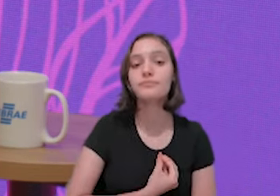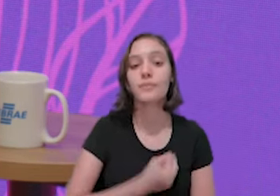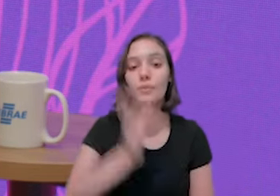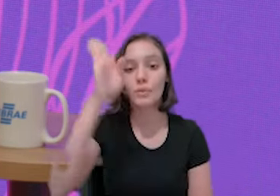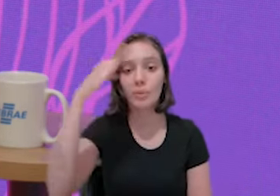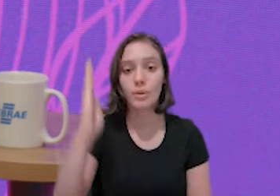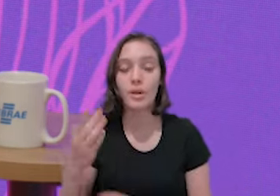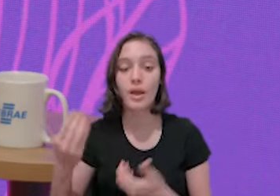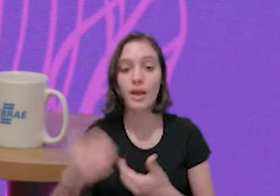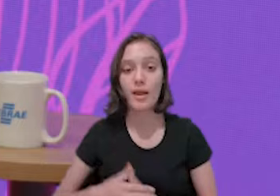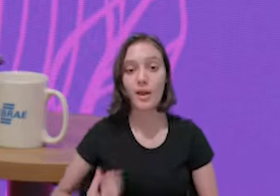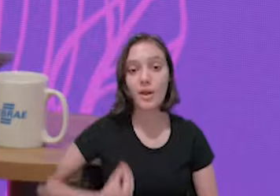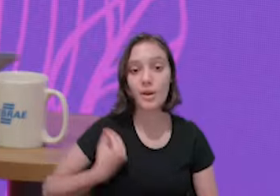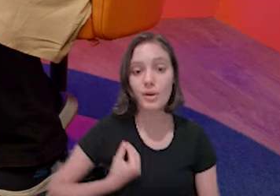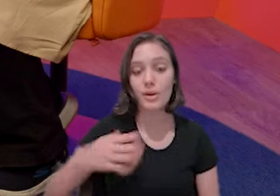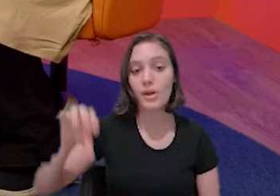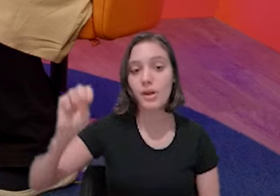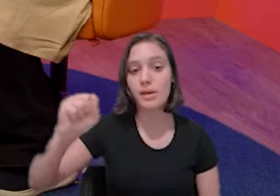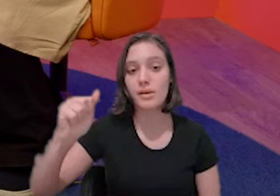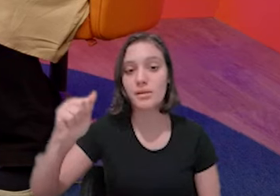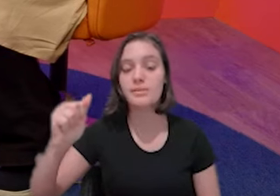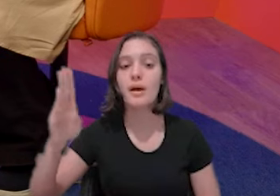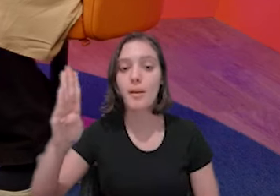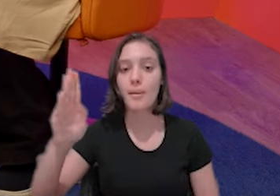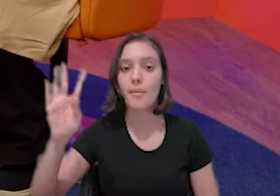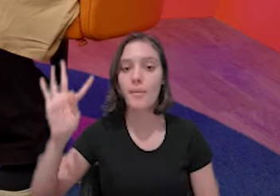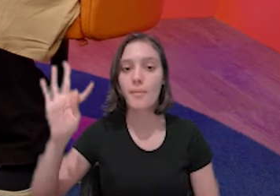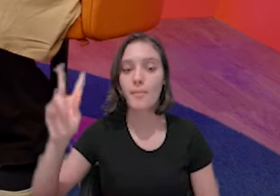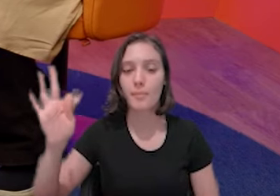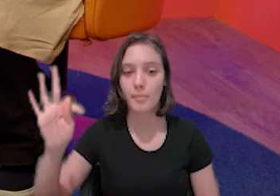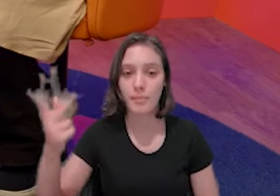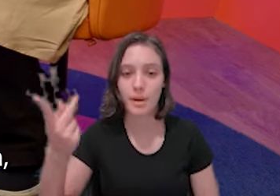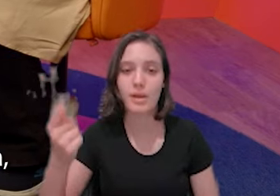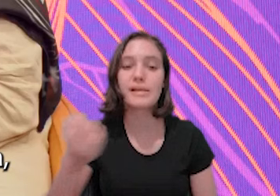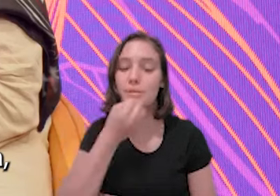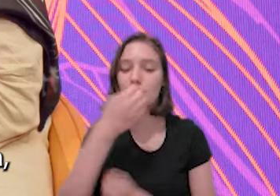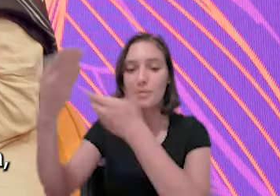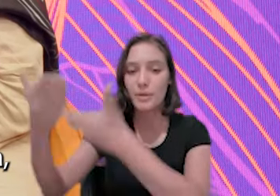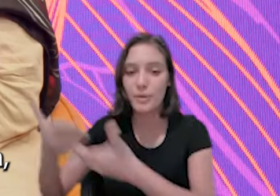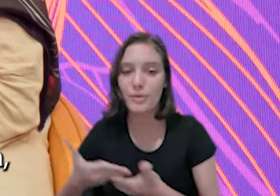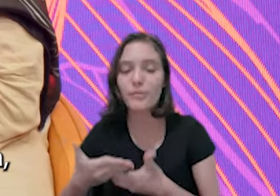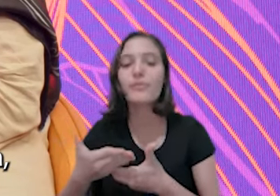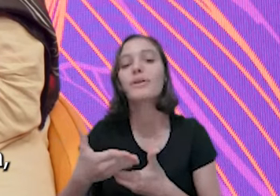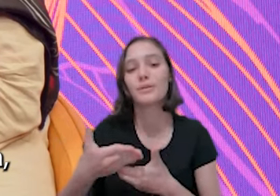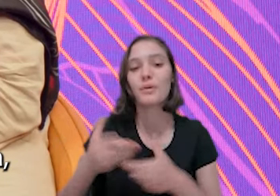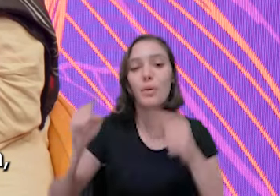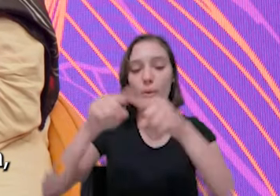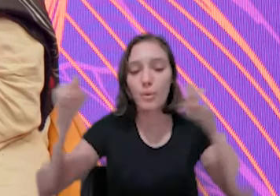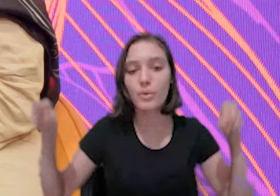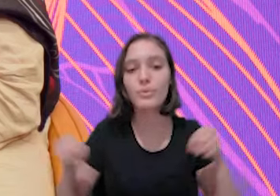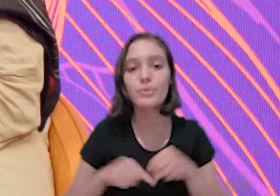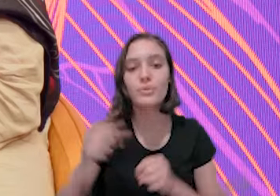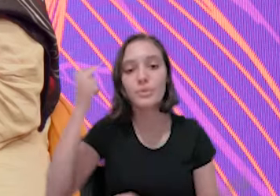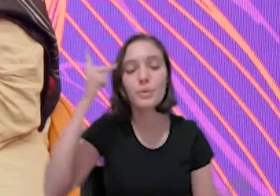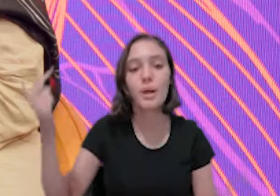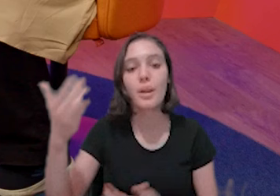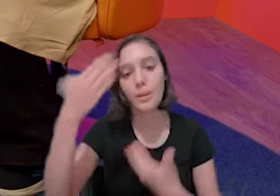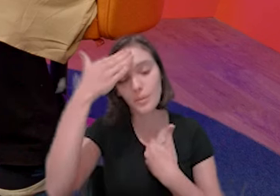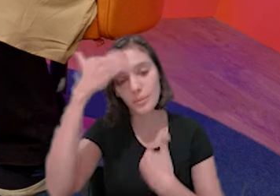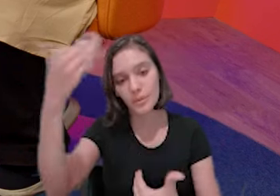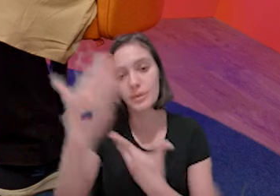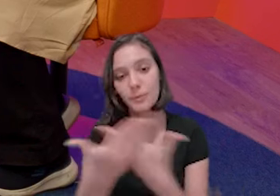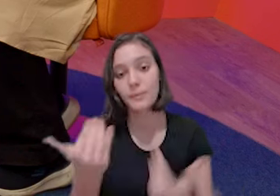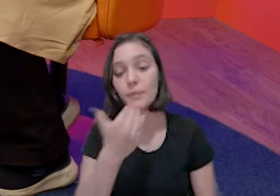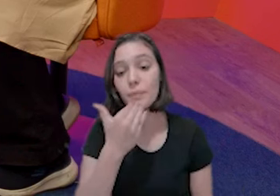história no Brasil. E eu estou aqui com a Sabahat Mirza. Seja muito bem-vinda ao nosso programa, ao estúdio do